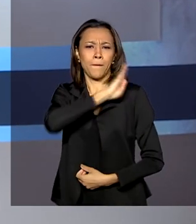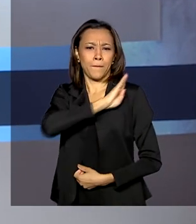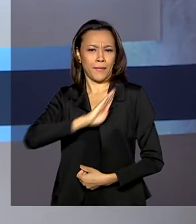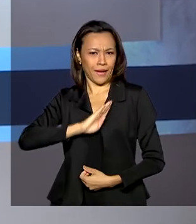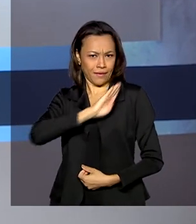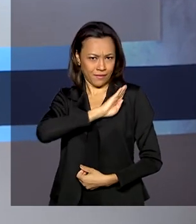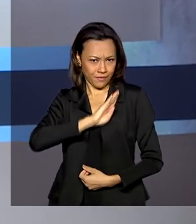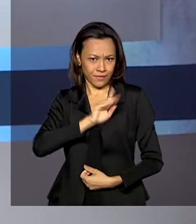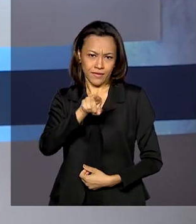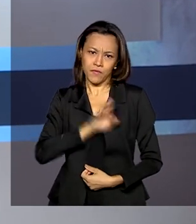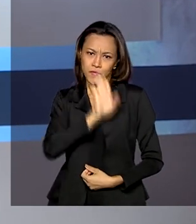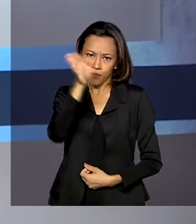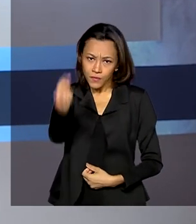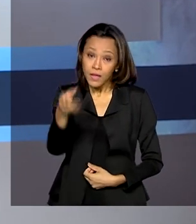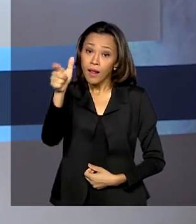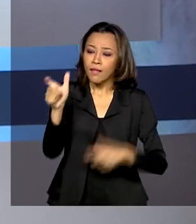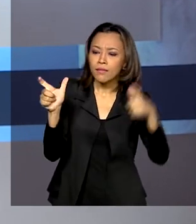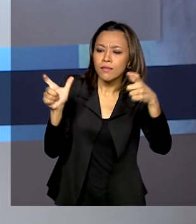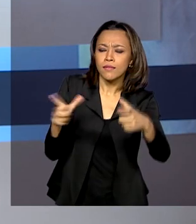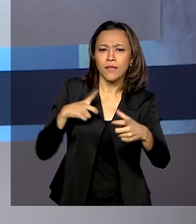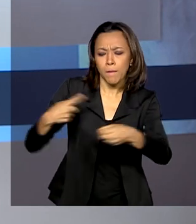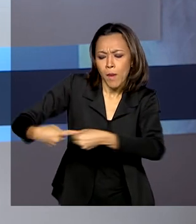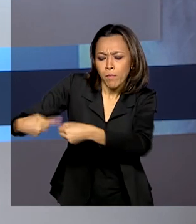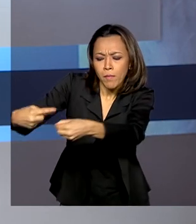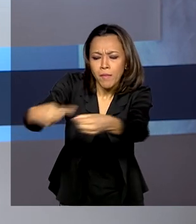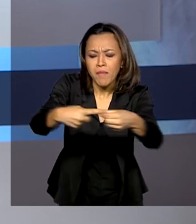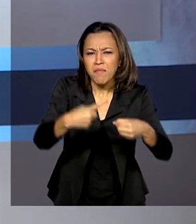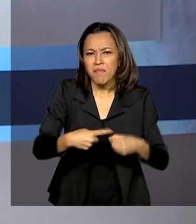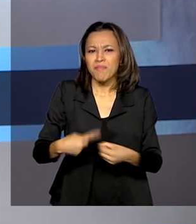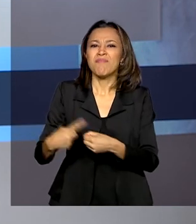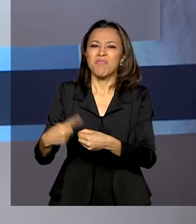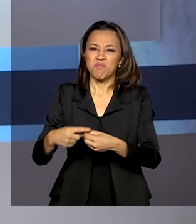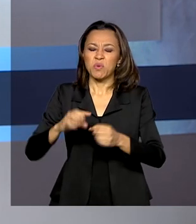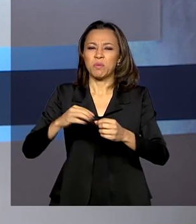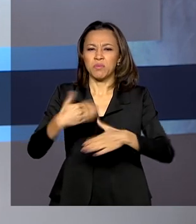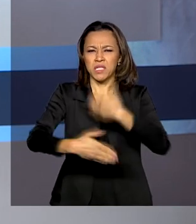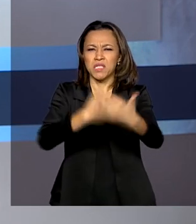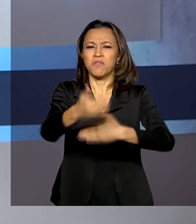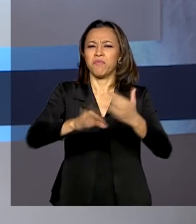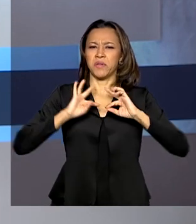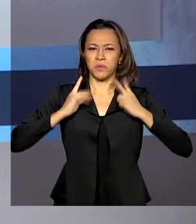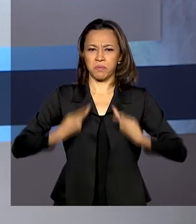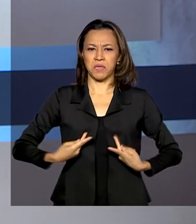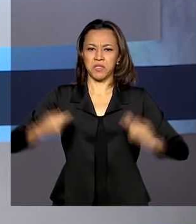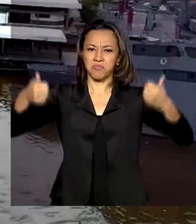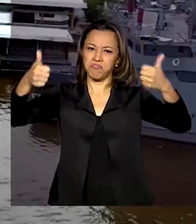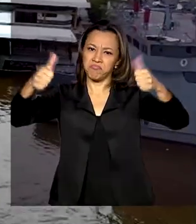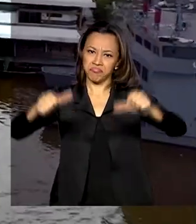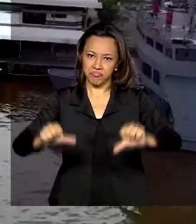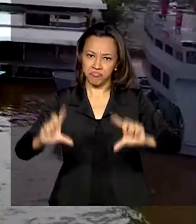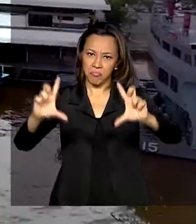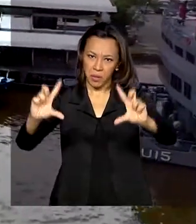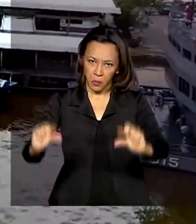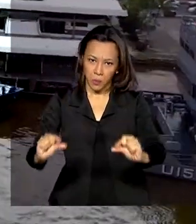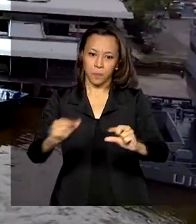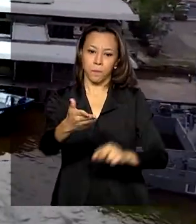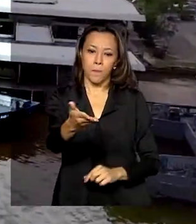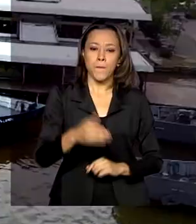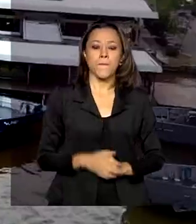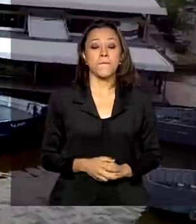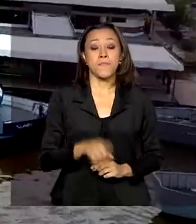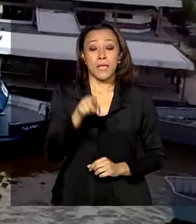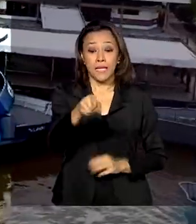Marajó. A região concentra municípios com baixo índice de desenvolvimento humano. Na